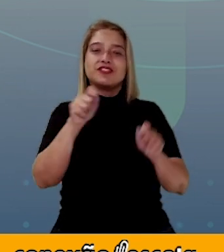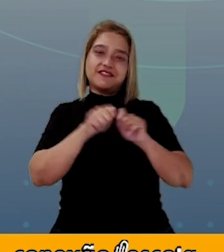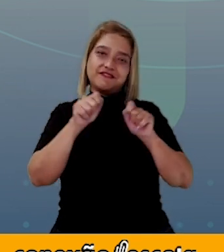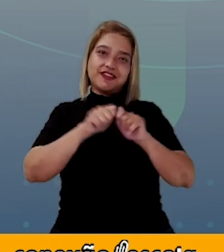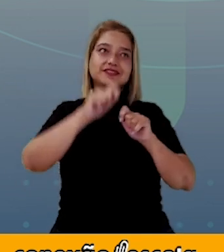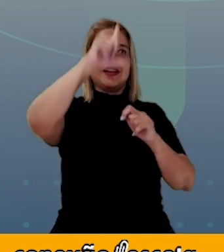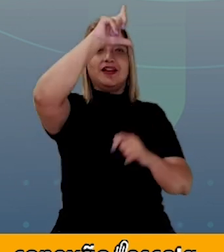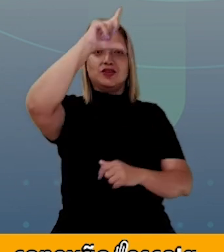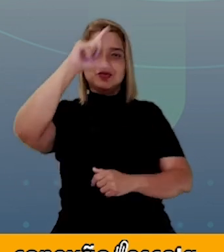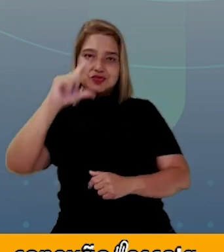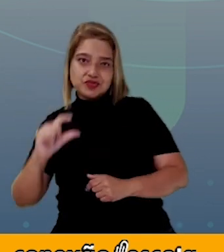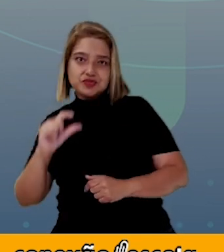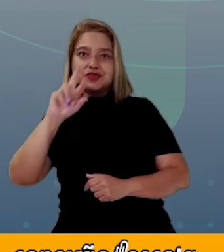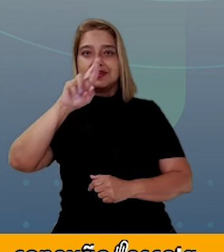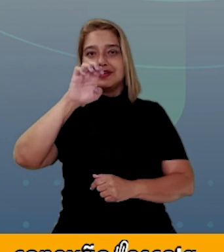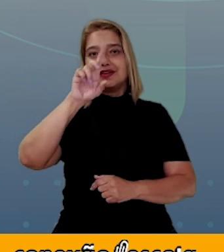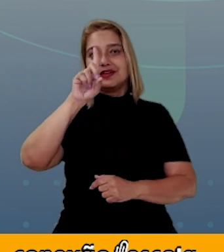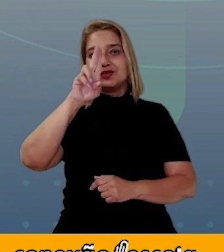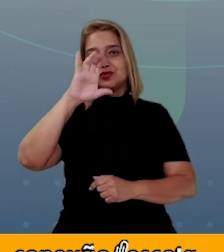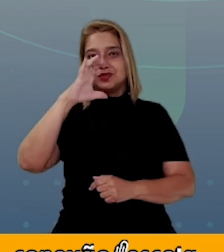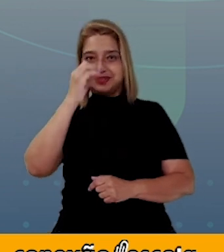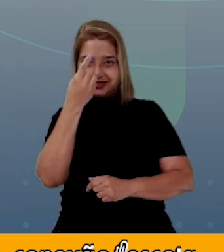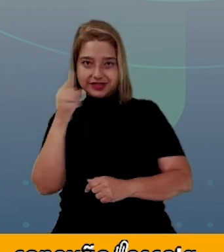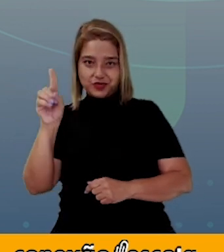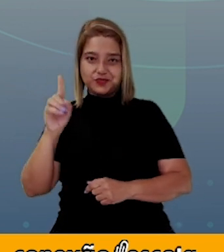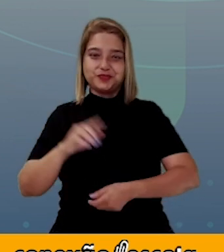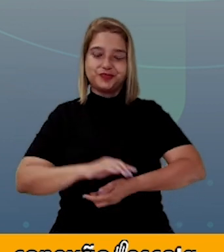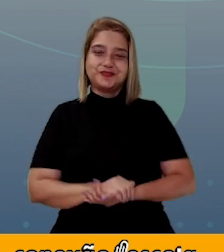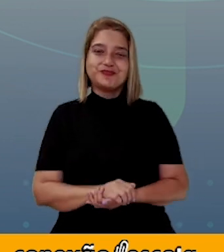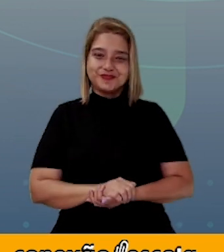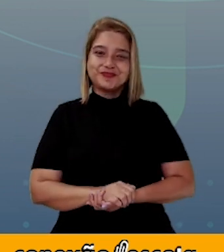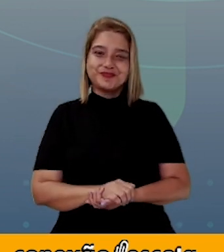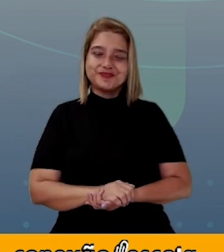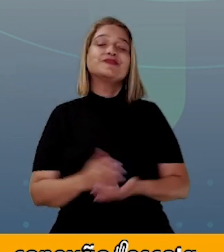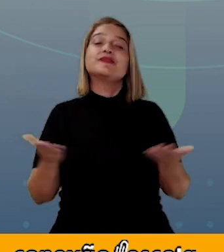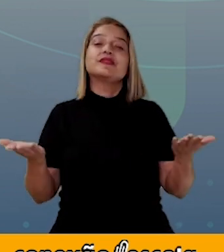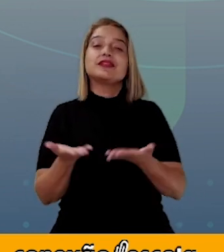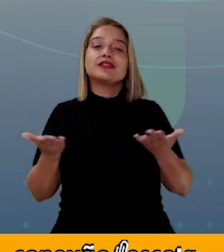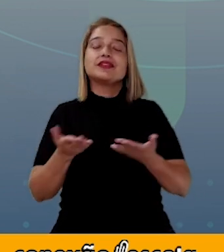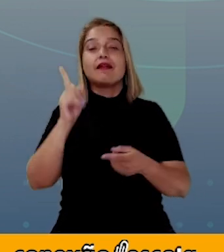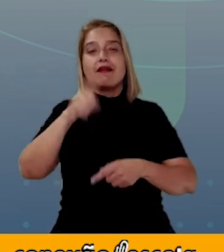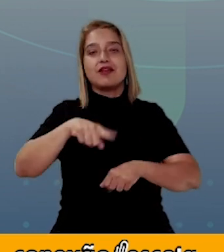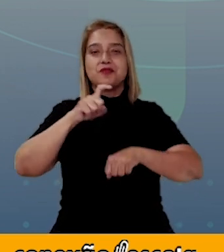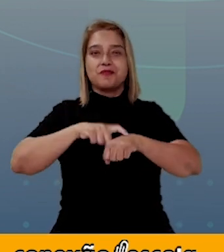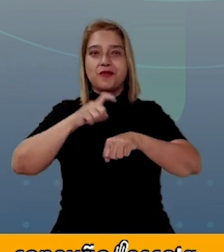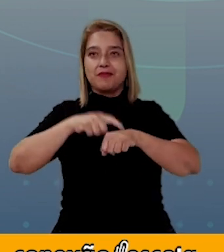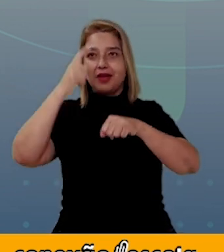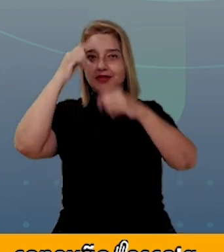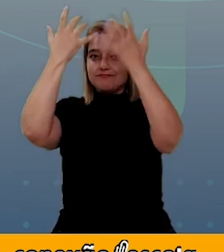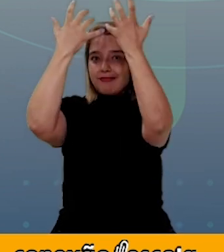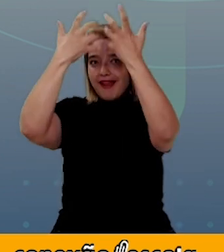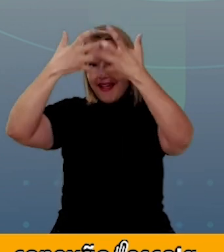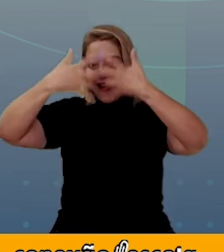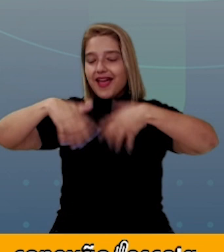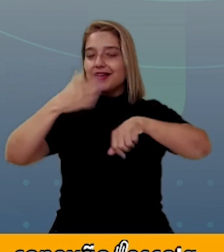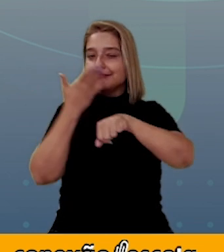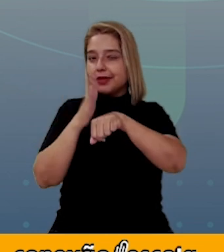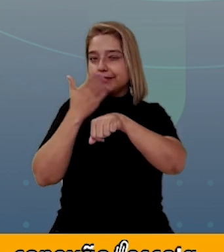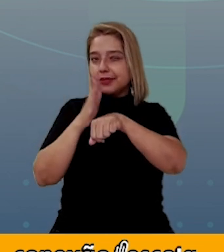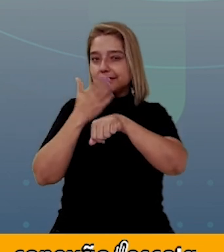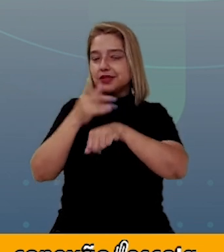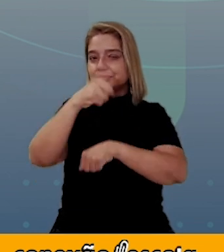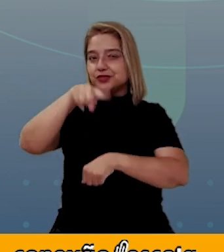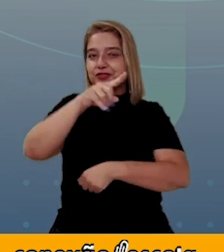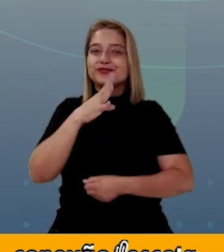redução de uma outra figura. E é hora da nossa ação reflexiva, que